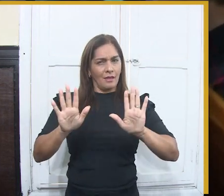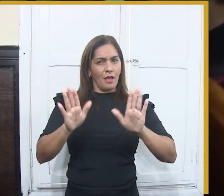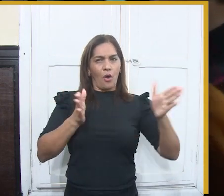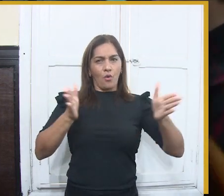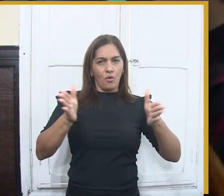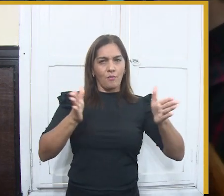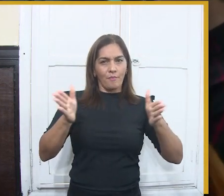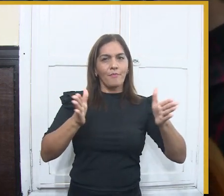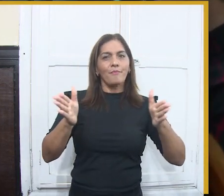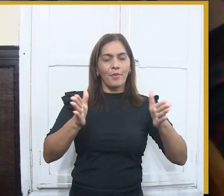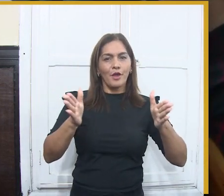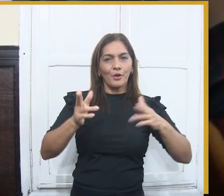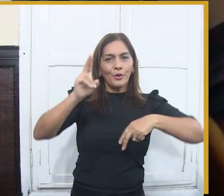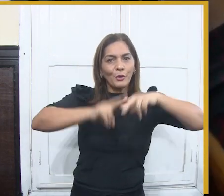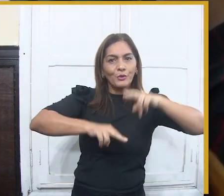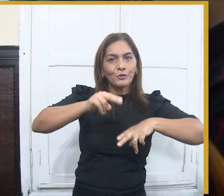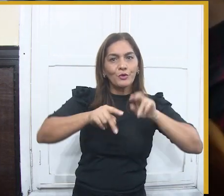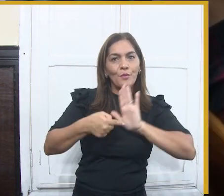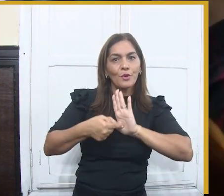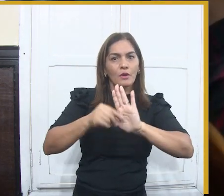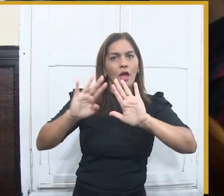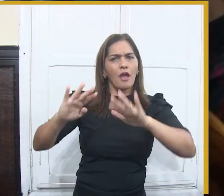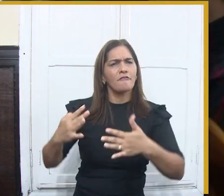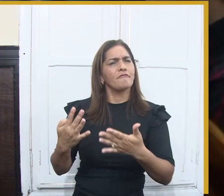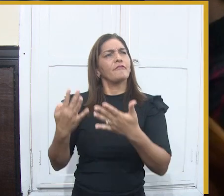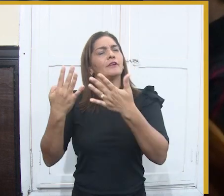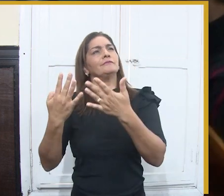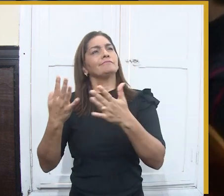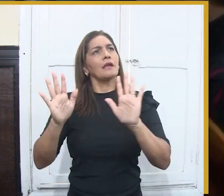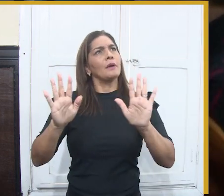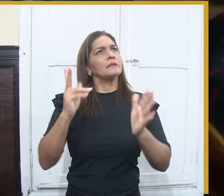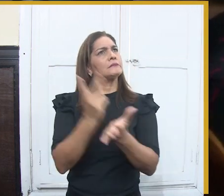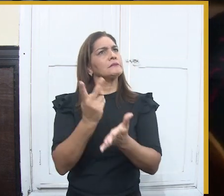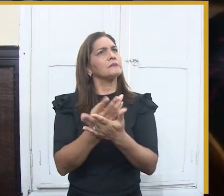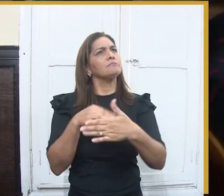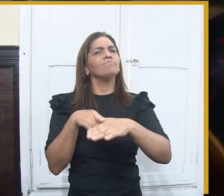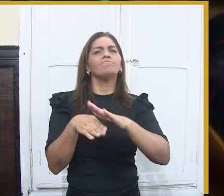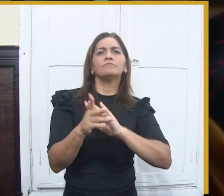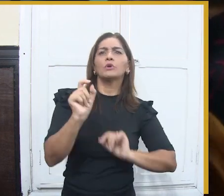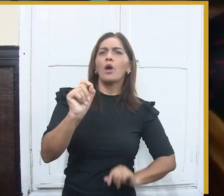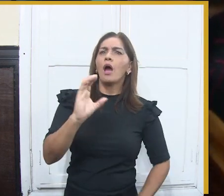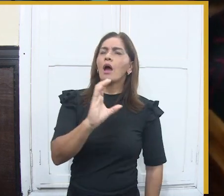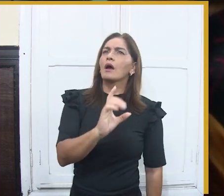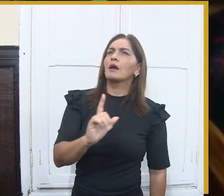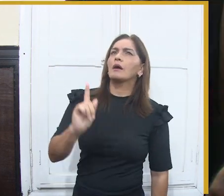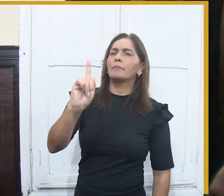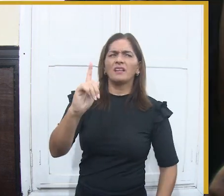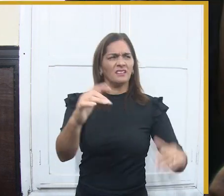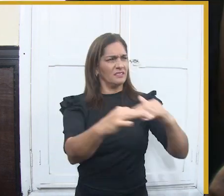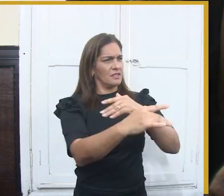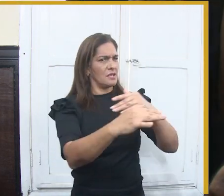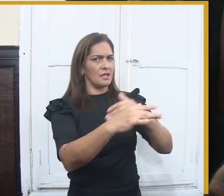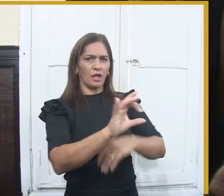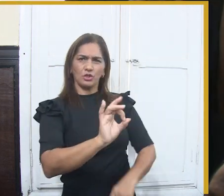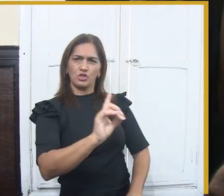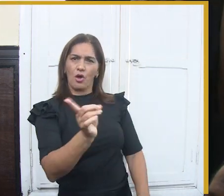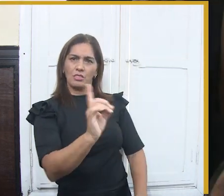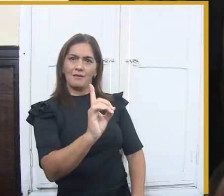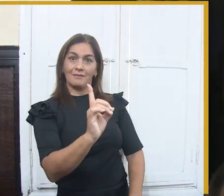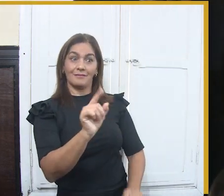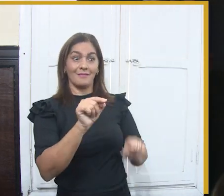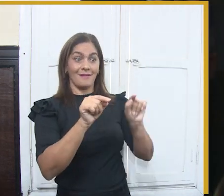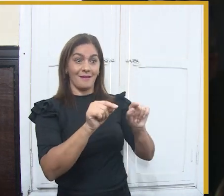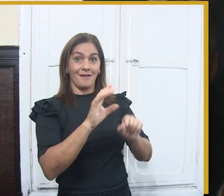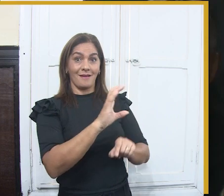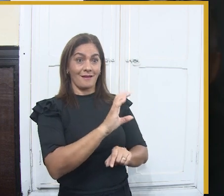certeza, uma edição marcante para todos nós. vai ser uma edição marcante do ponto de vista econômico, afinal de contas, nós estamos